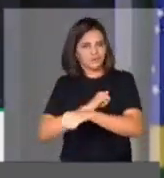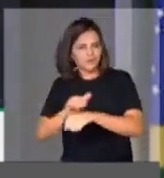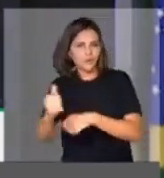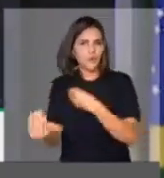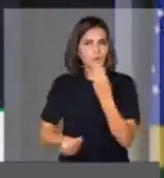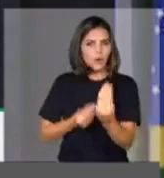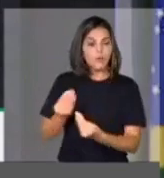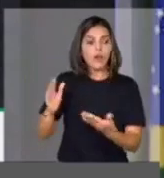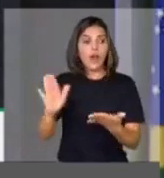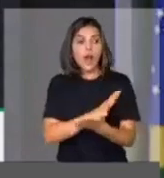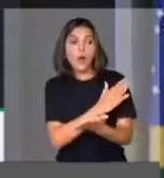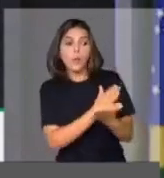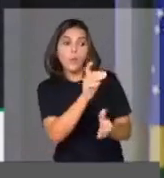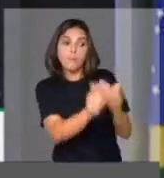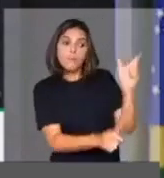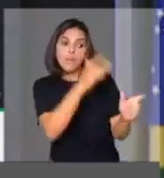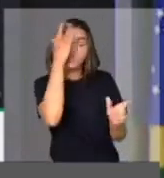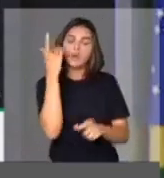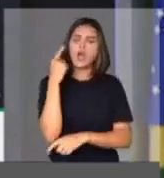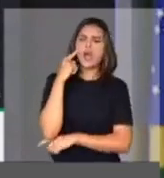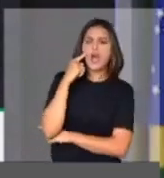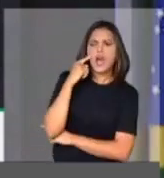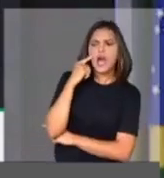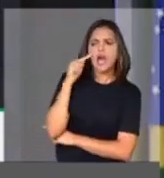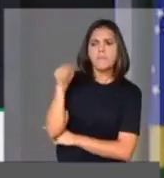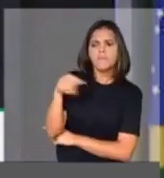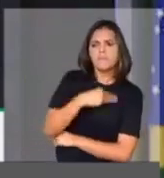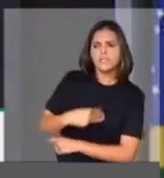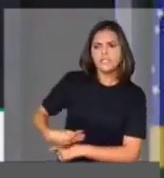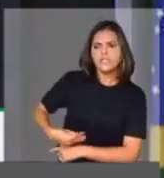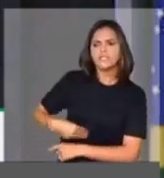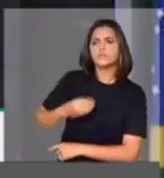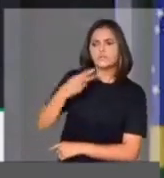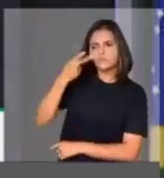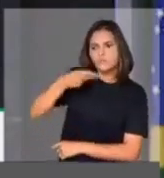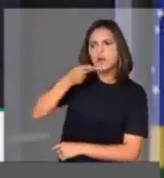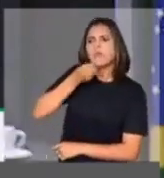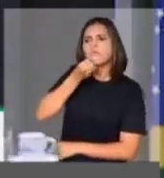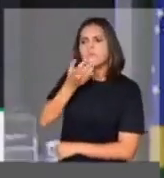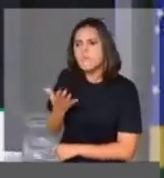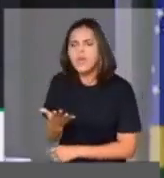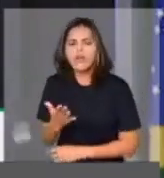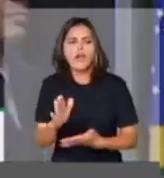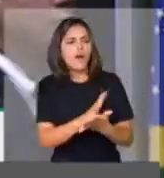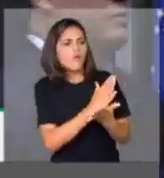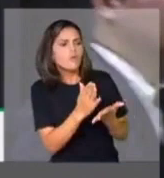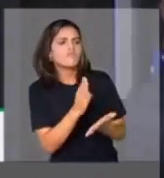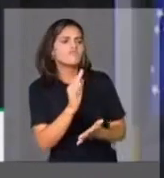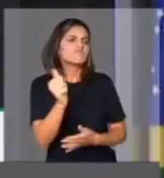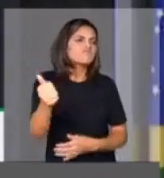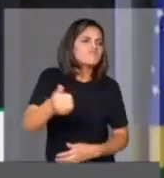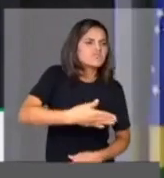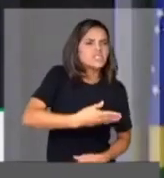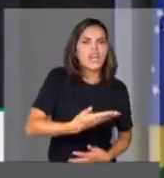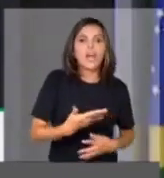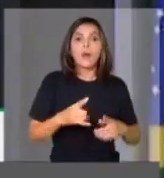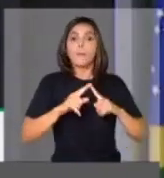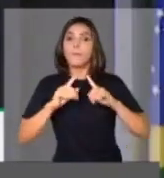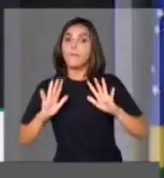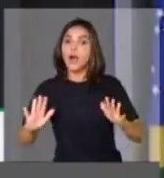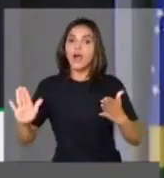Alguns podem achar que ele está falando bem, outros menos, mas sempre citando os